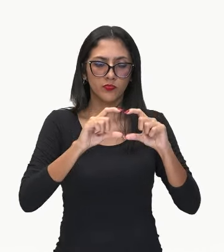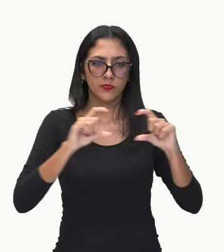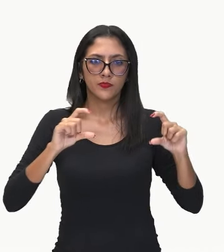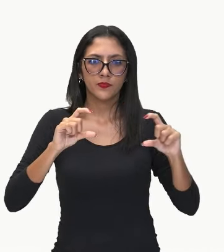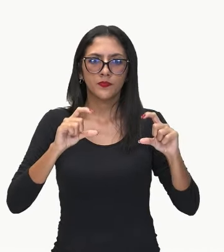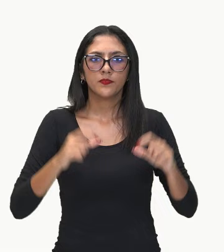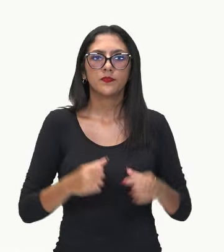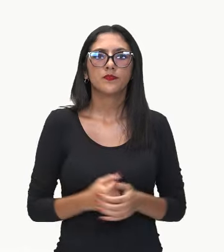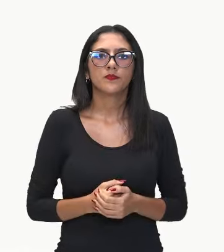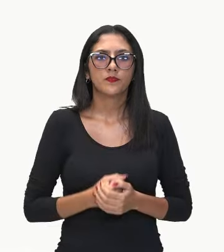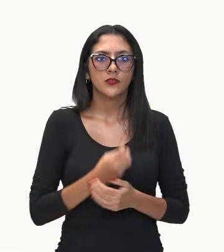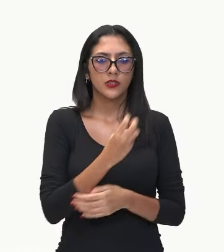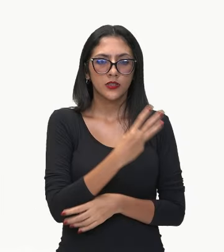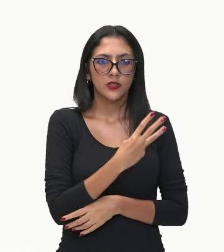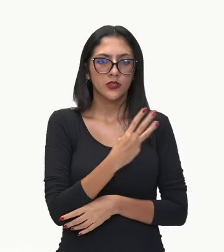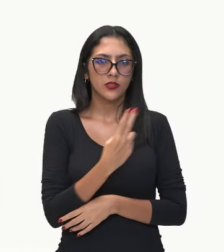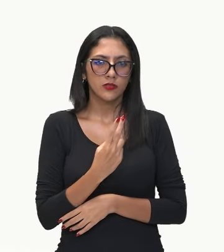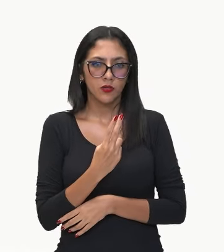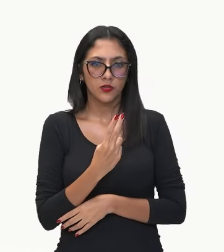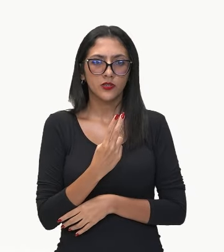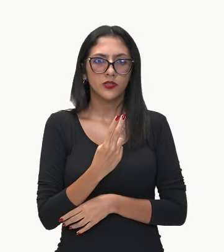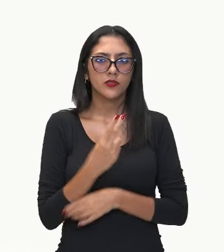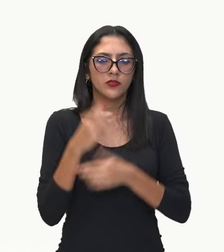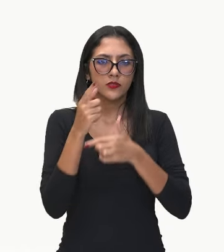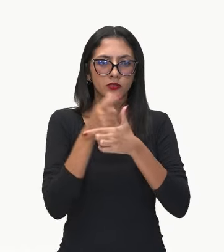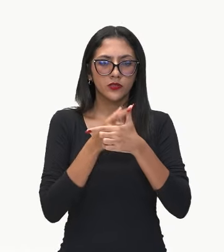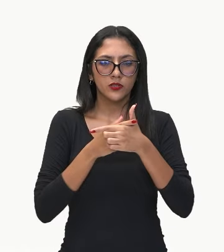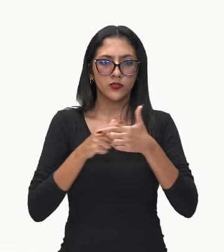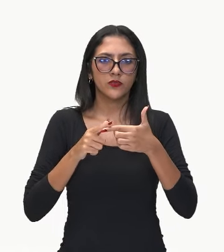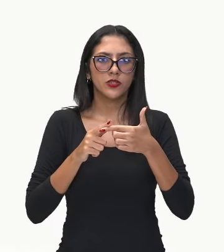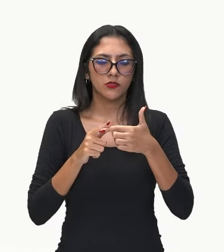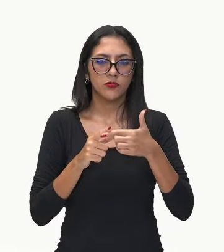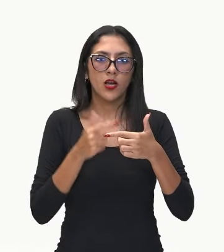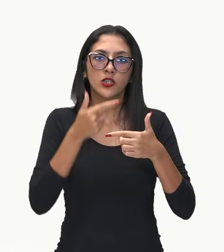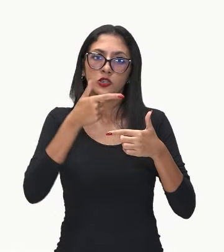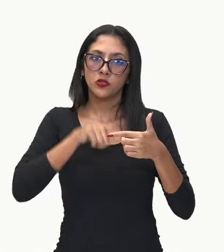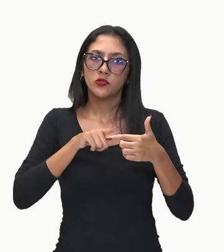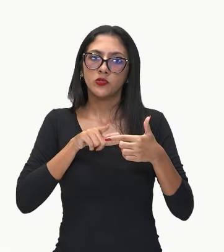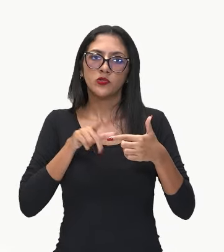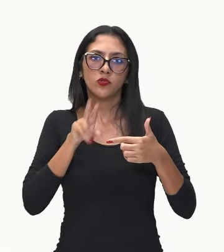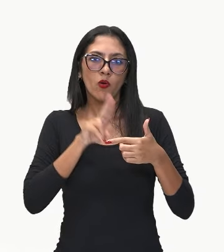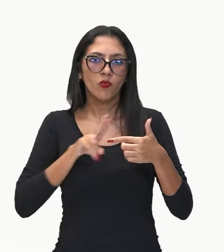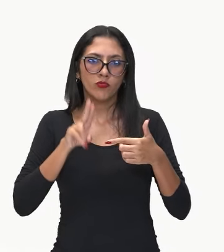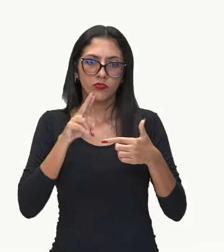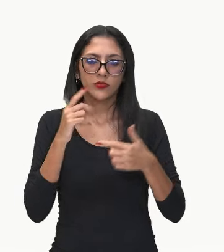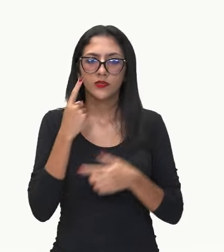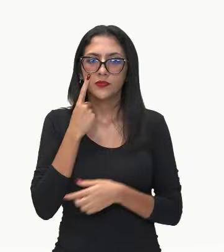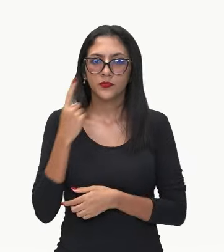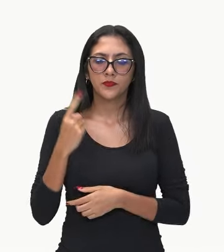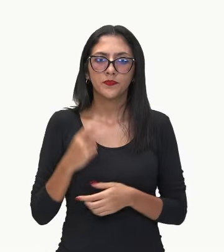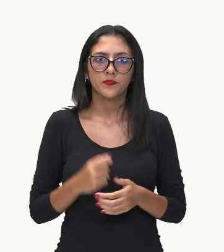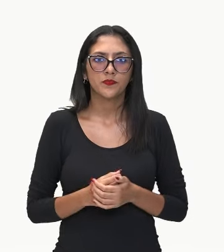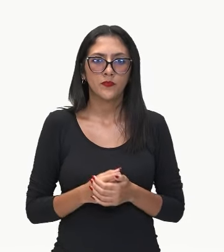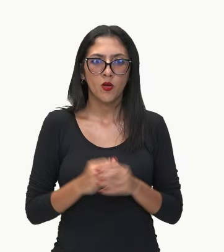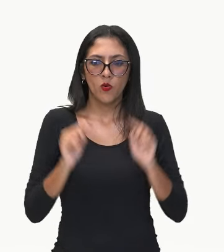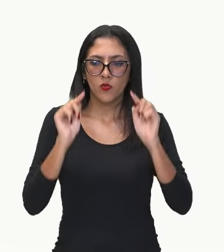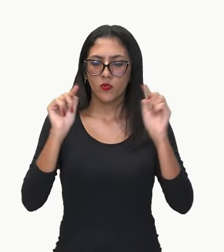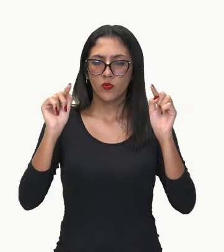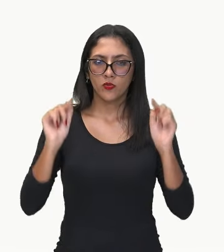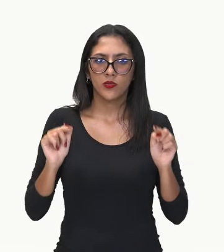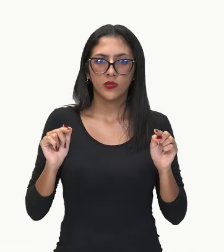32 dividido. Ó! Quem eu não for usar no momento, eu vou repetir.